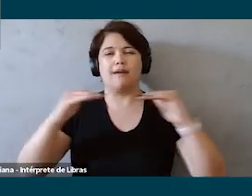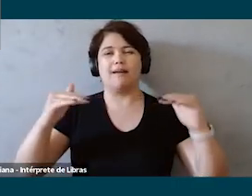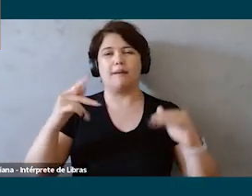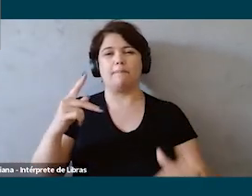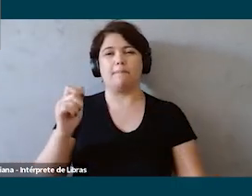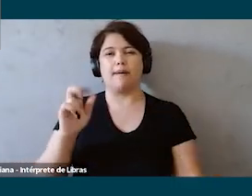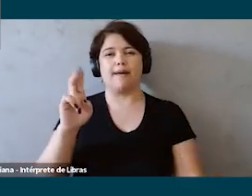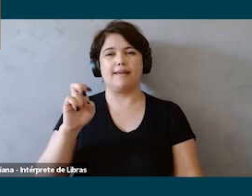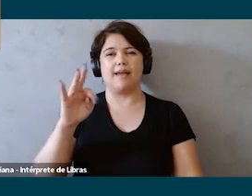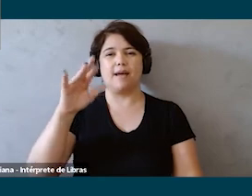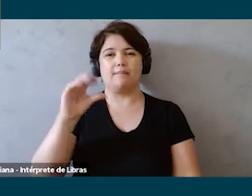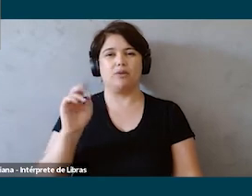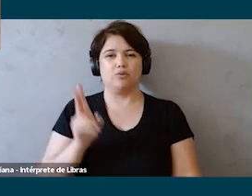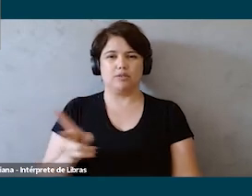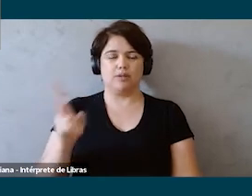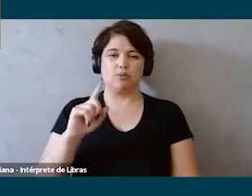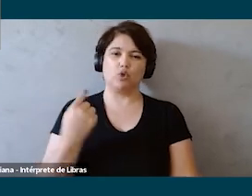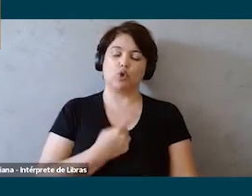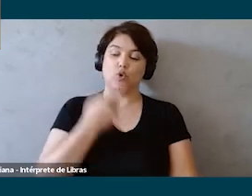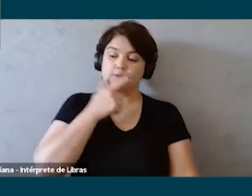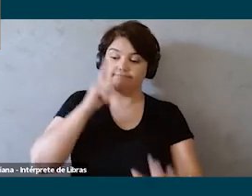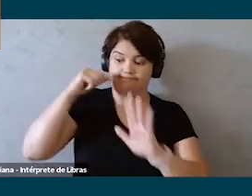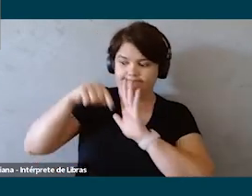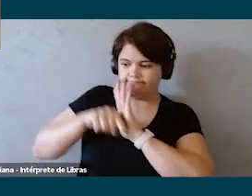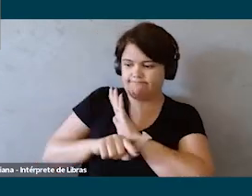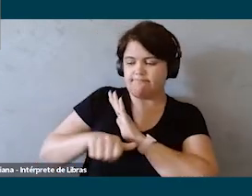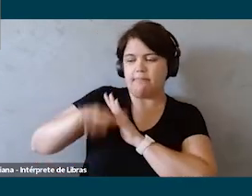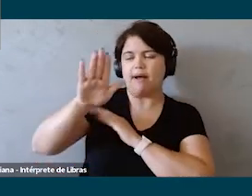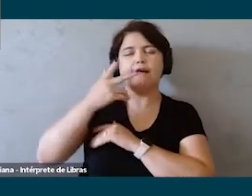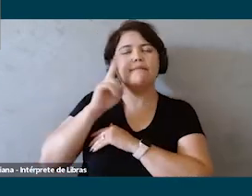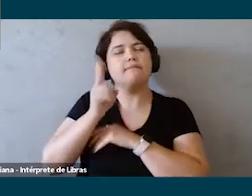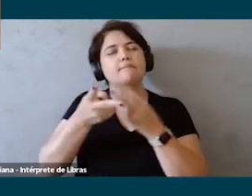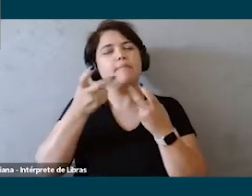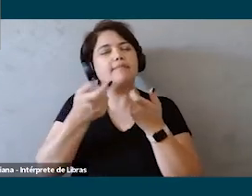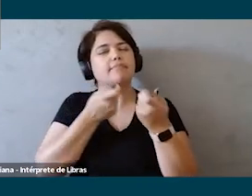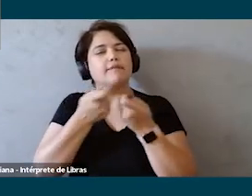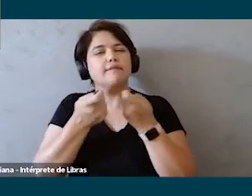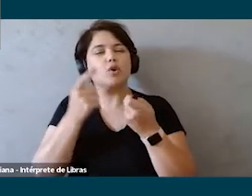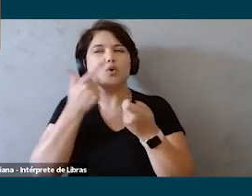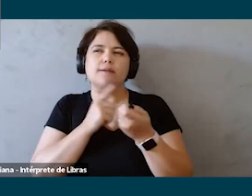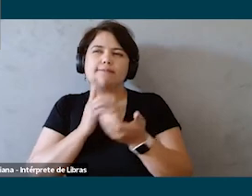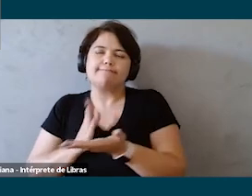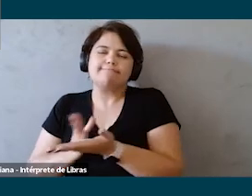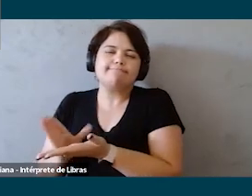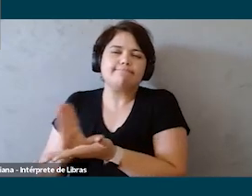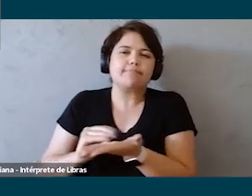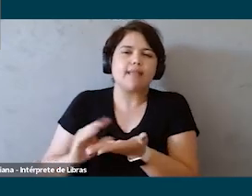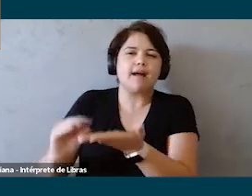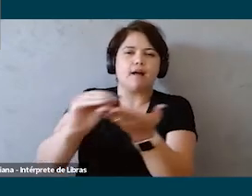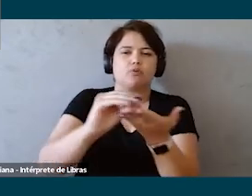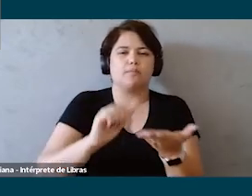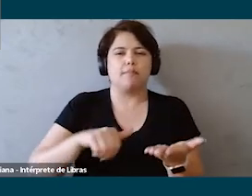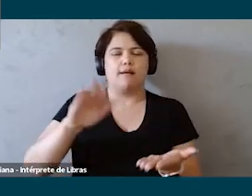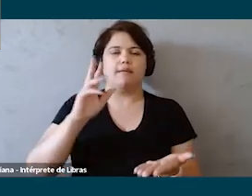porque a gente consegue aprofundar coisas que a gente está vendo em uma entrevista a gente consegue puxar dado a gente consegue